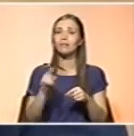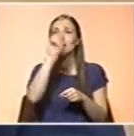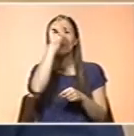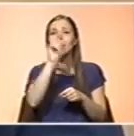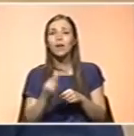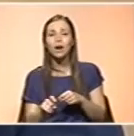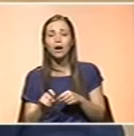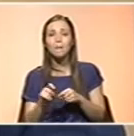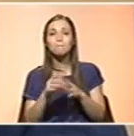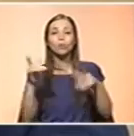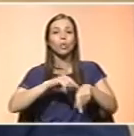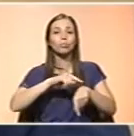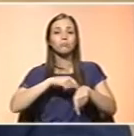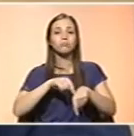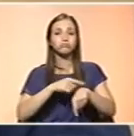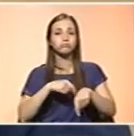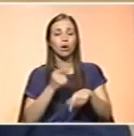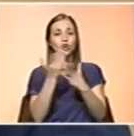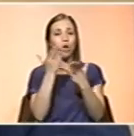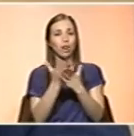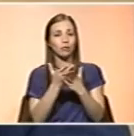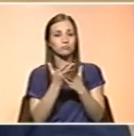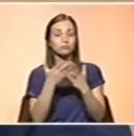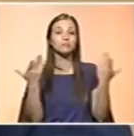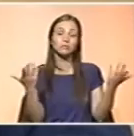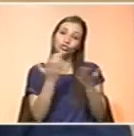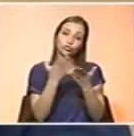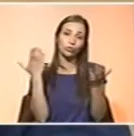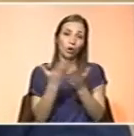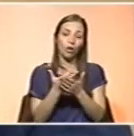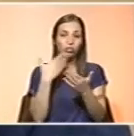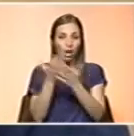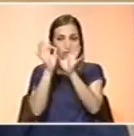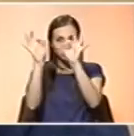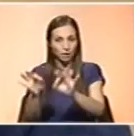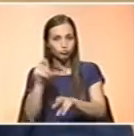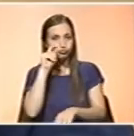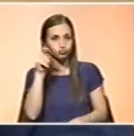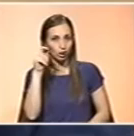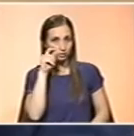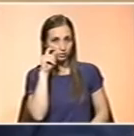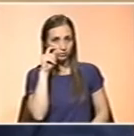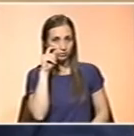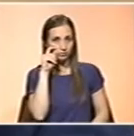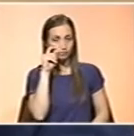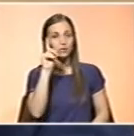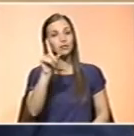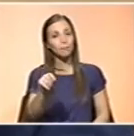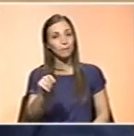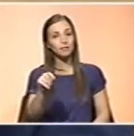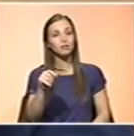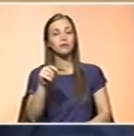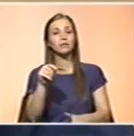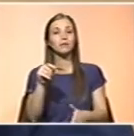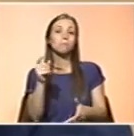na escola. E, portanto, a escola tem que dar garantia a curto prazo da segurança e depois também vai ter